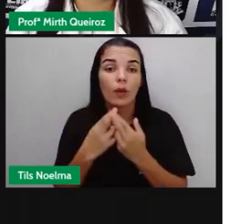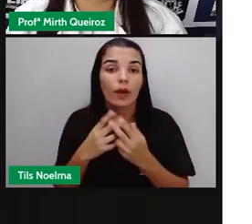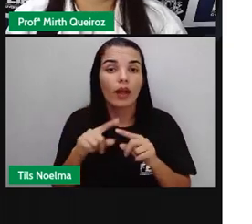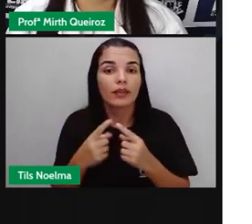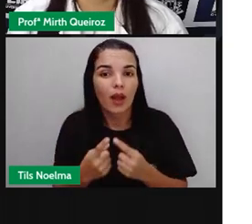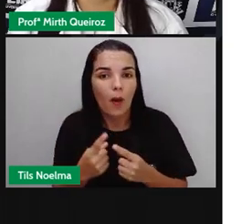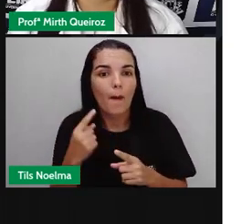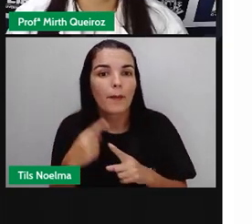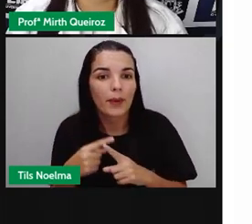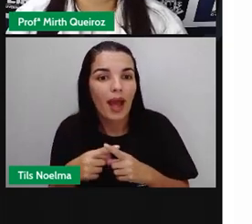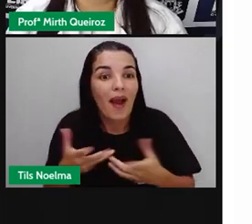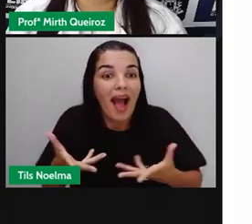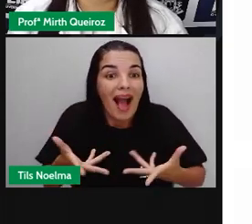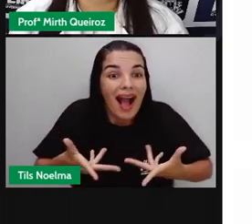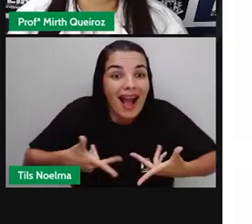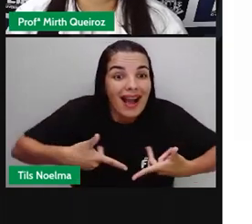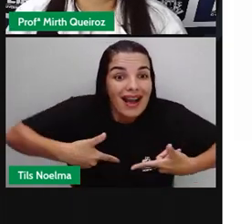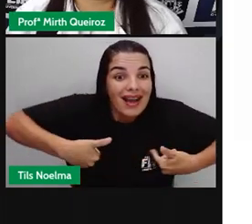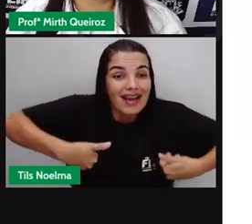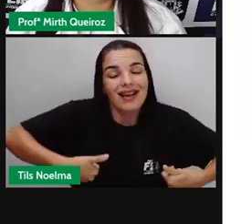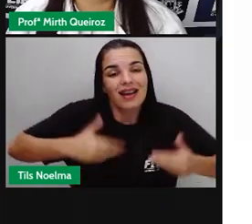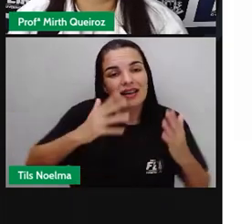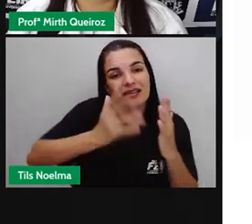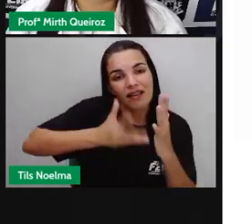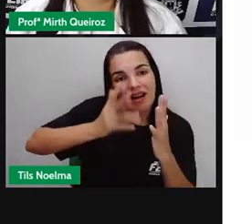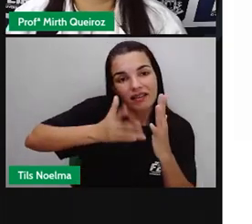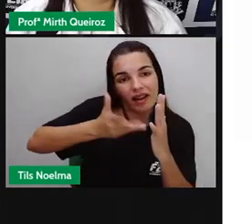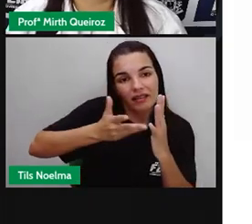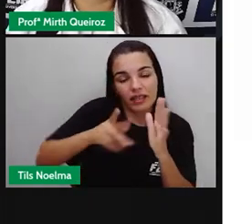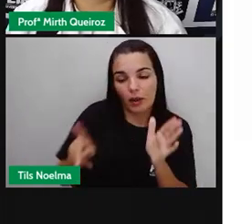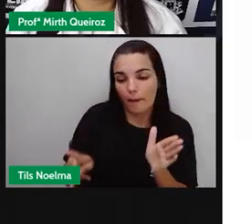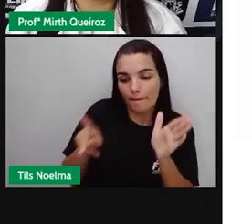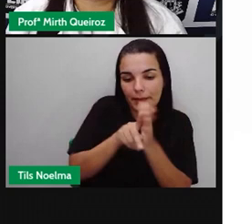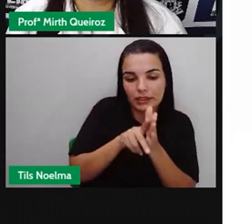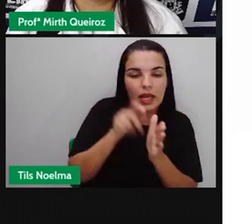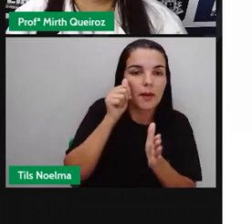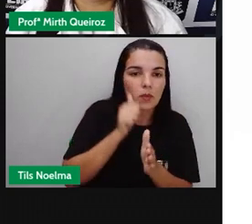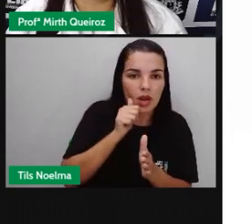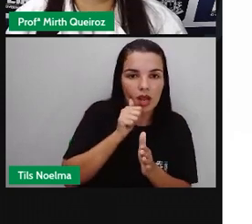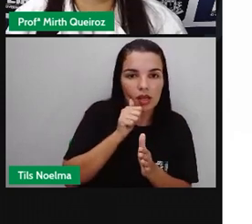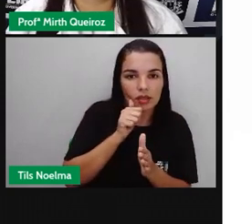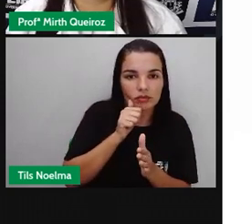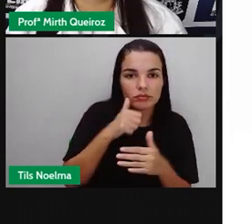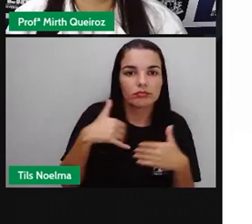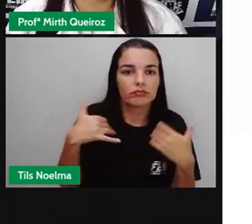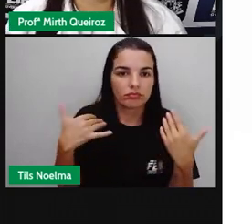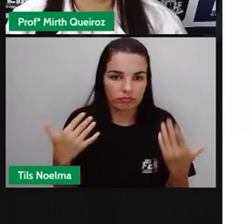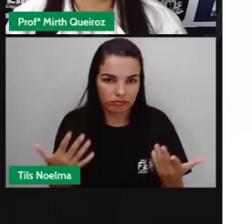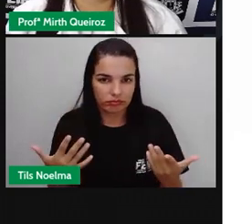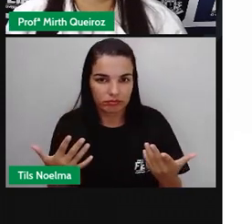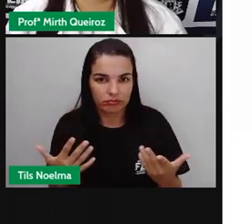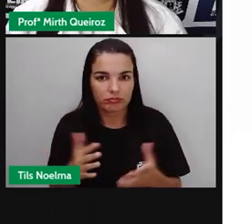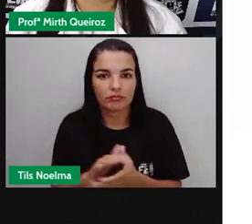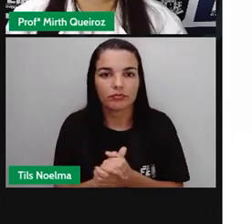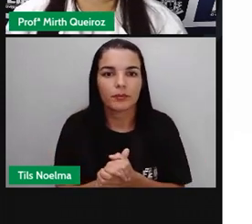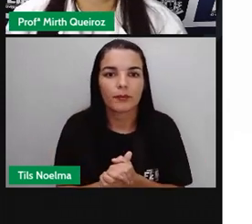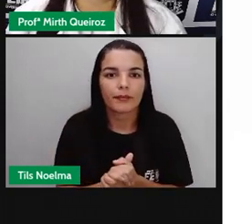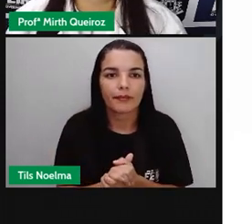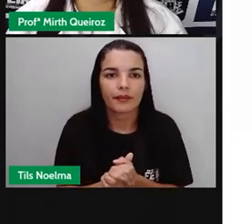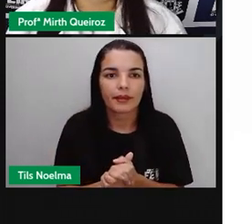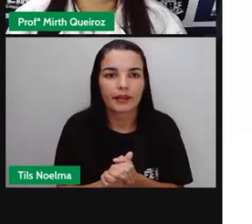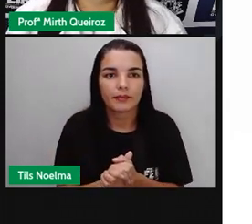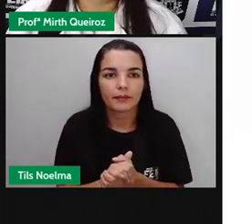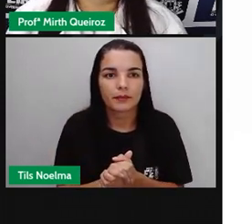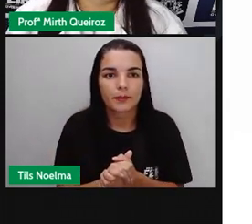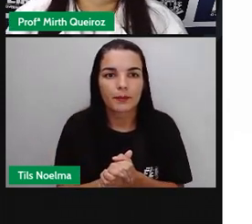isso, já que não está, a palavra nervosa não está aí entre vírgula. A mulher nervosa saiu da reunião, certo?